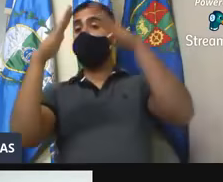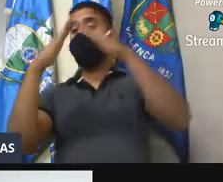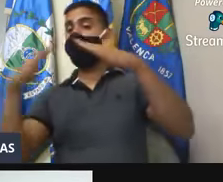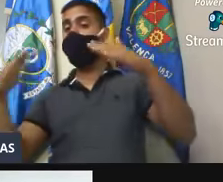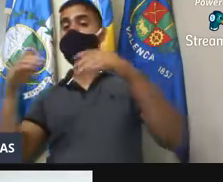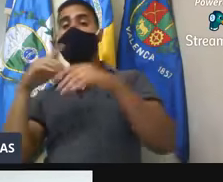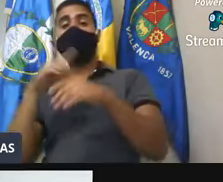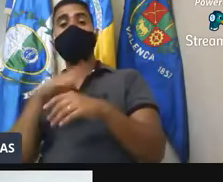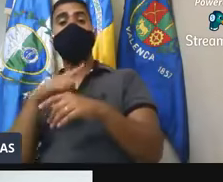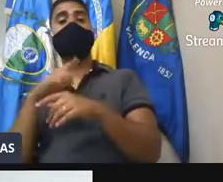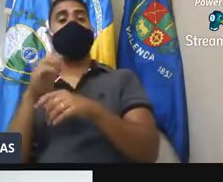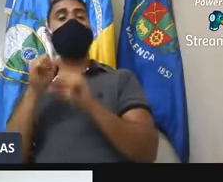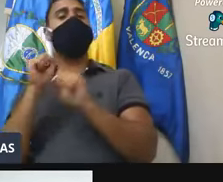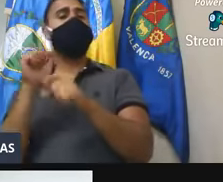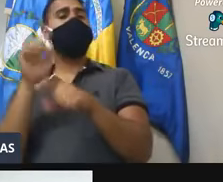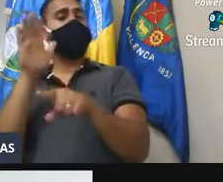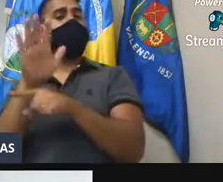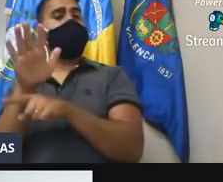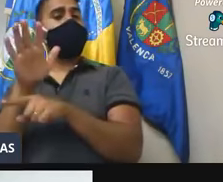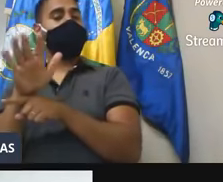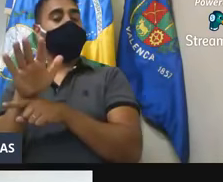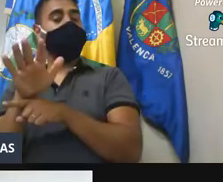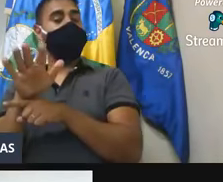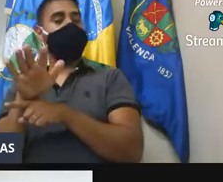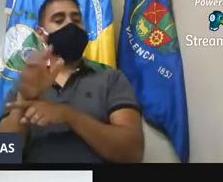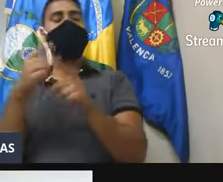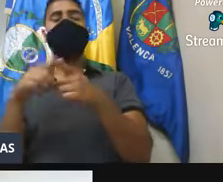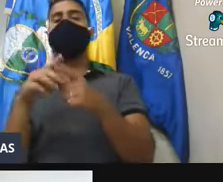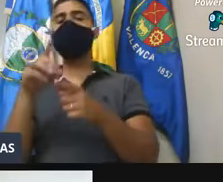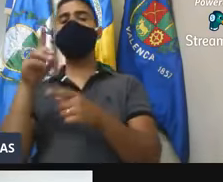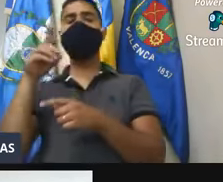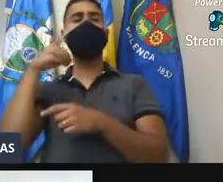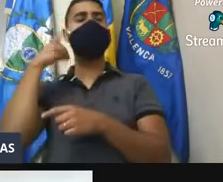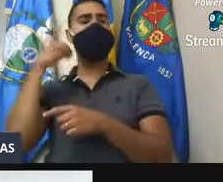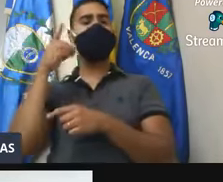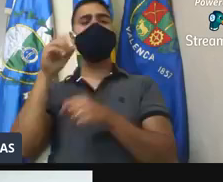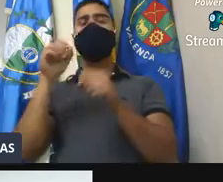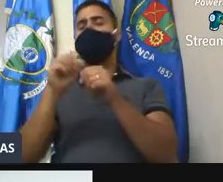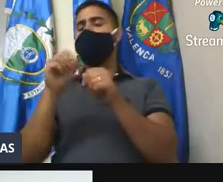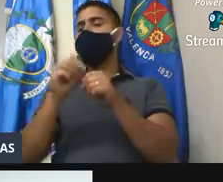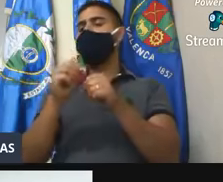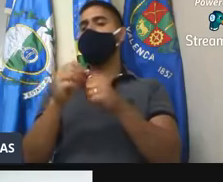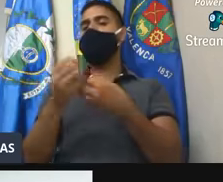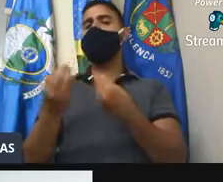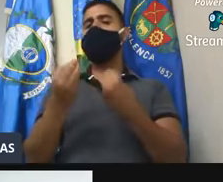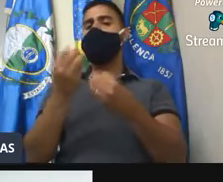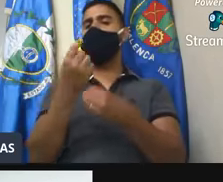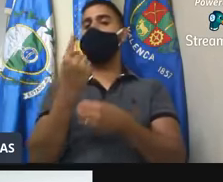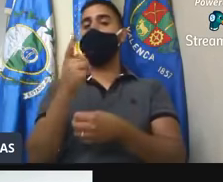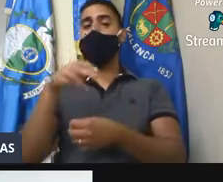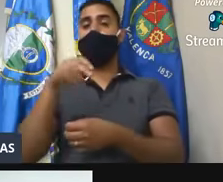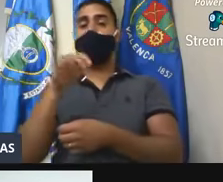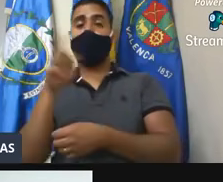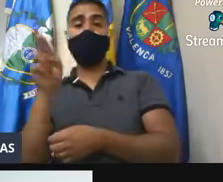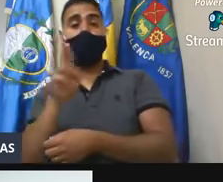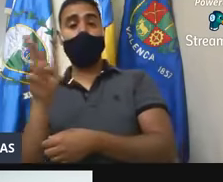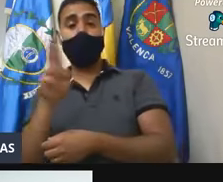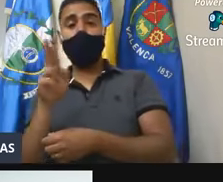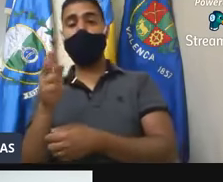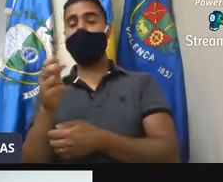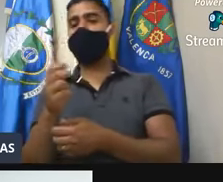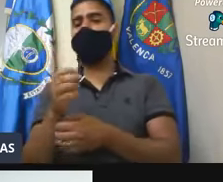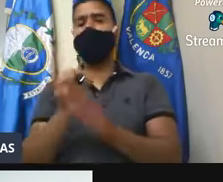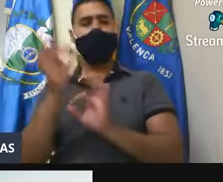emenda que o nosso deputado já se comprometeu a fazer de um milhão de reais para investir nos dois